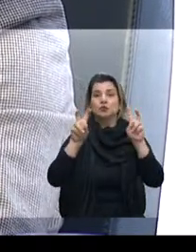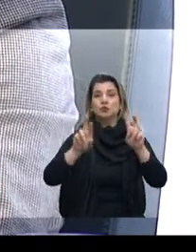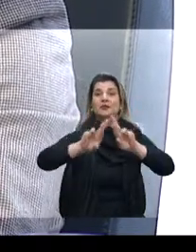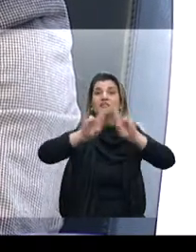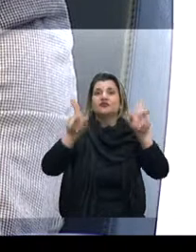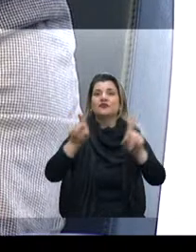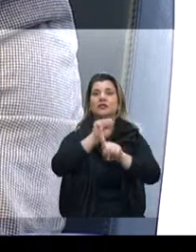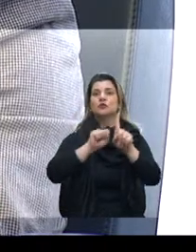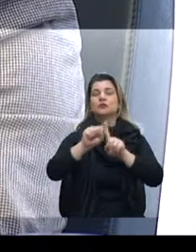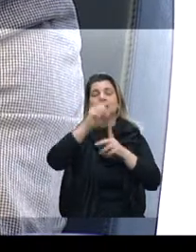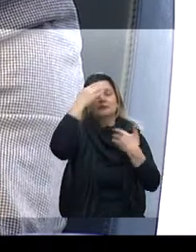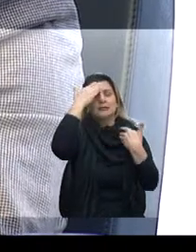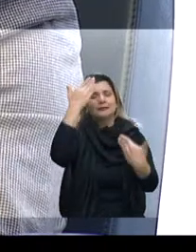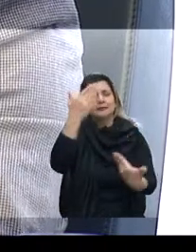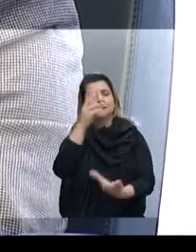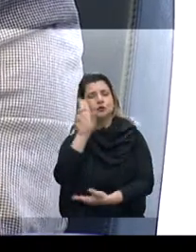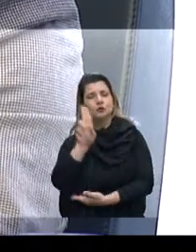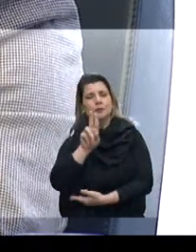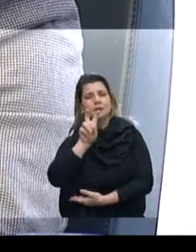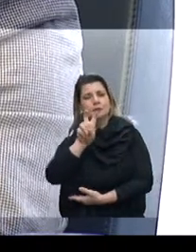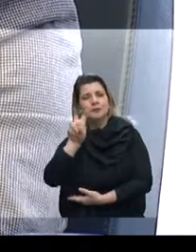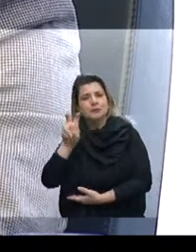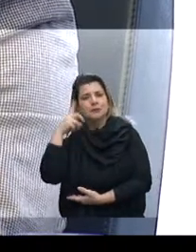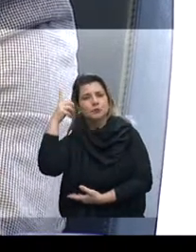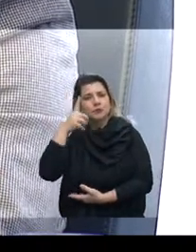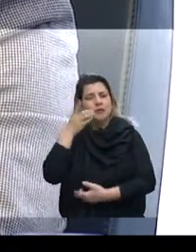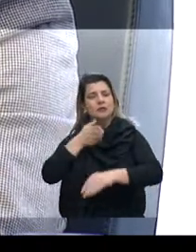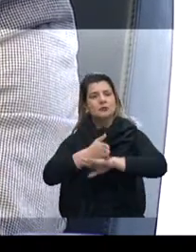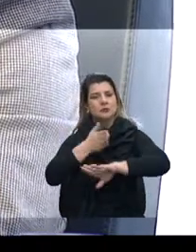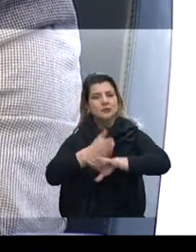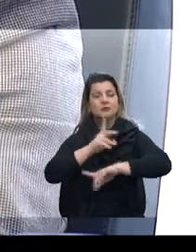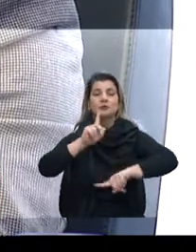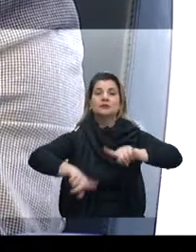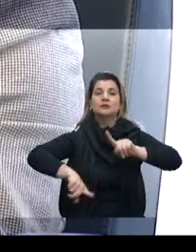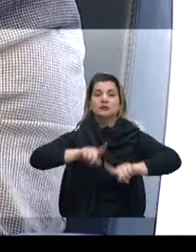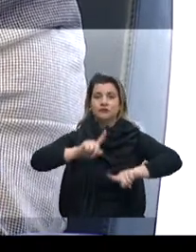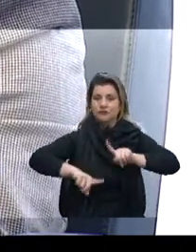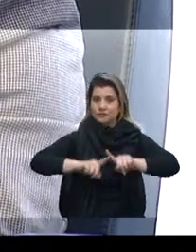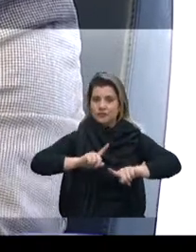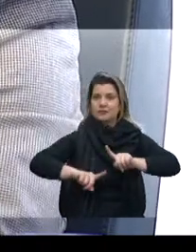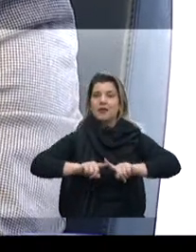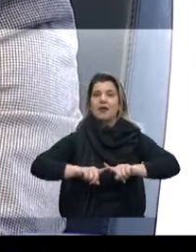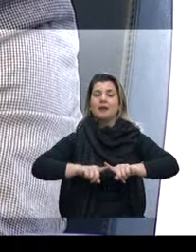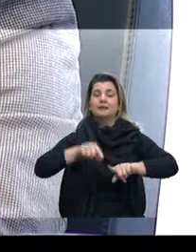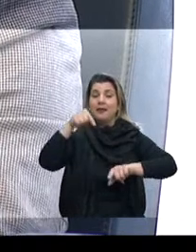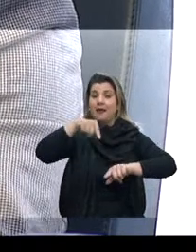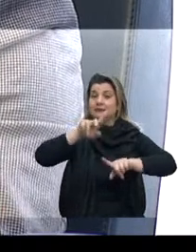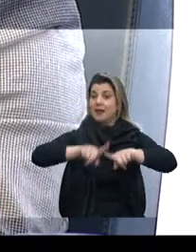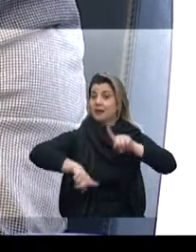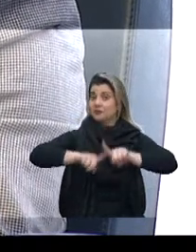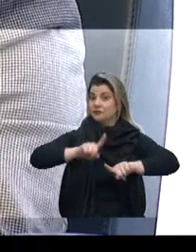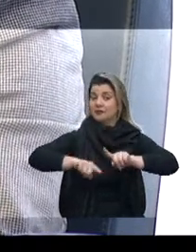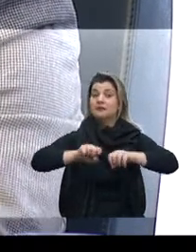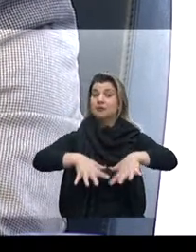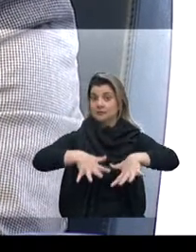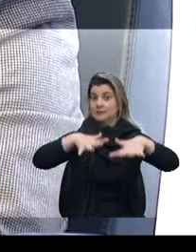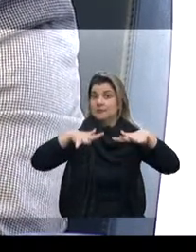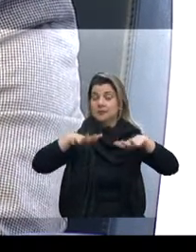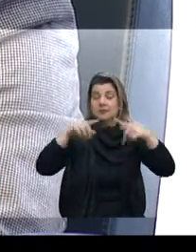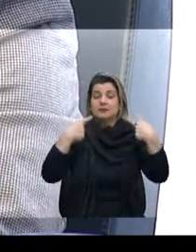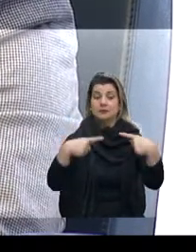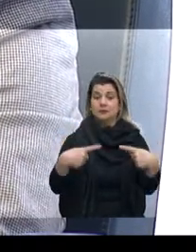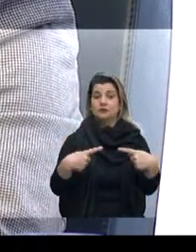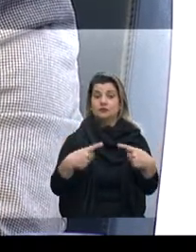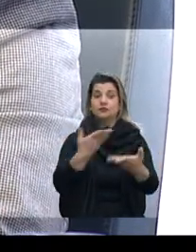Então, eu quero agradecer em nome dos 55 deputados que participam dessas atividades, essa atividade é da Assembleia Legislativa e, portanto, compartilho